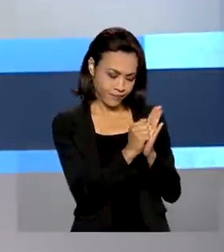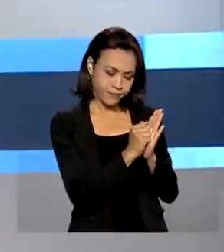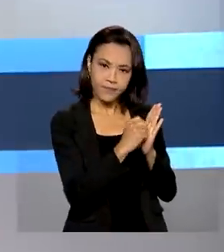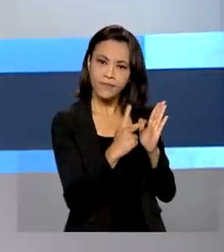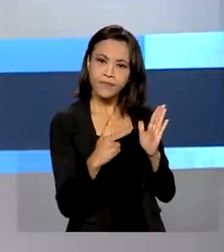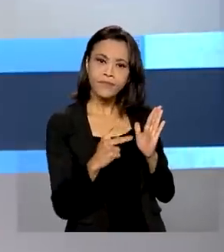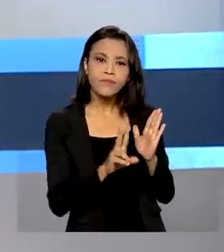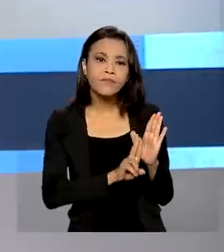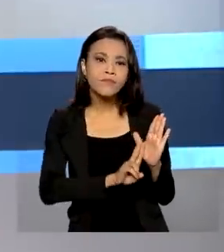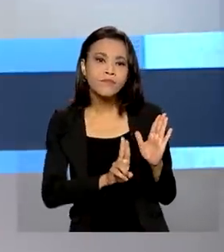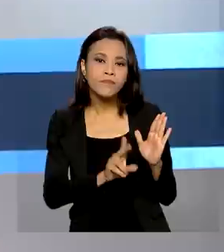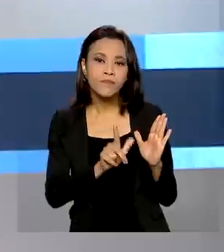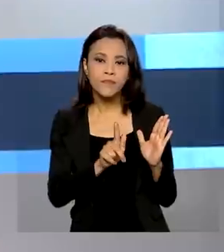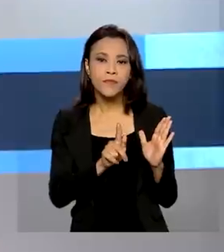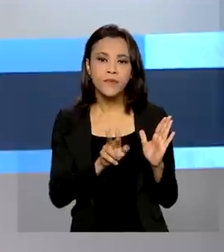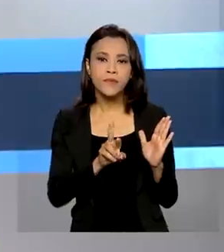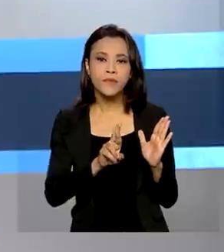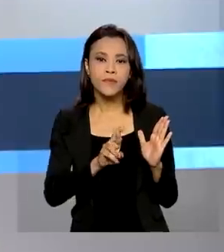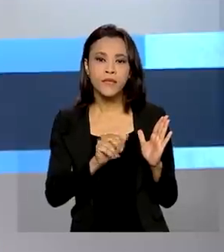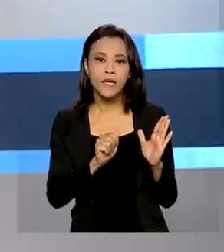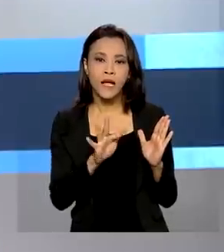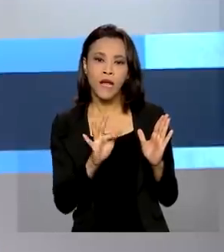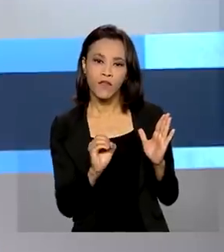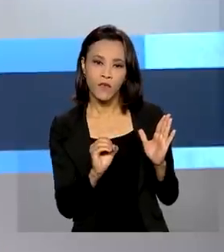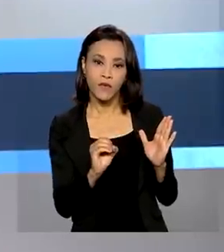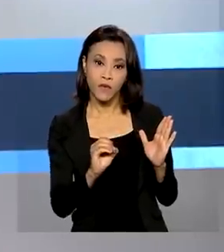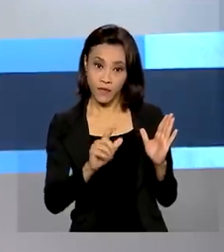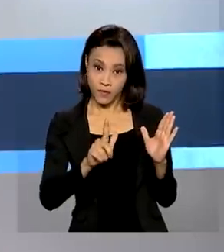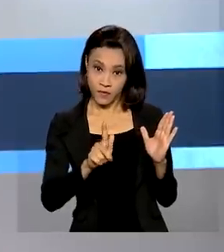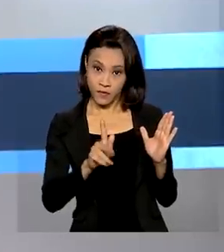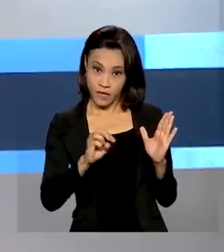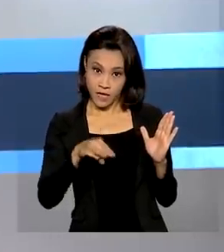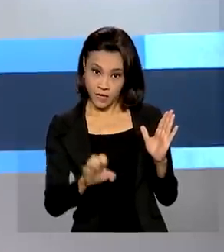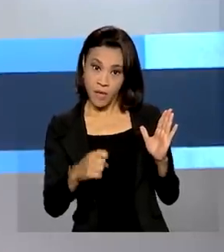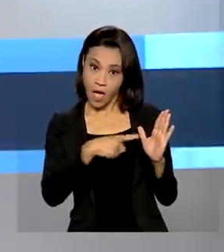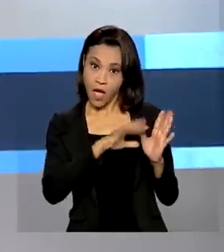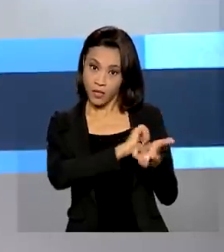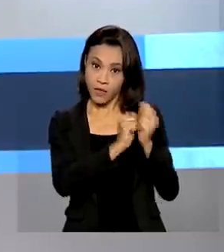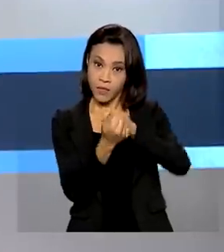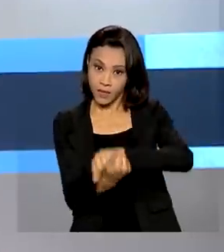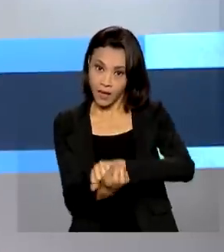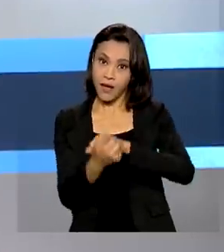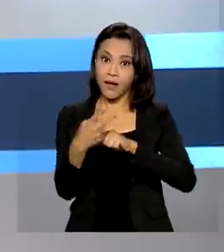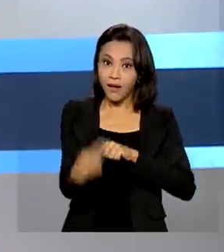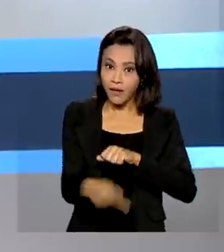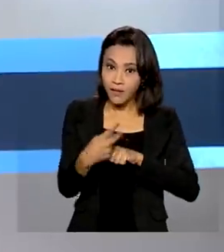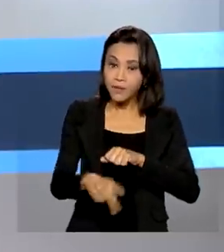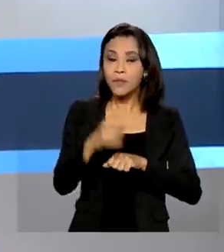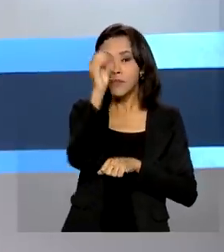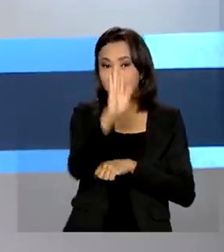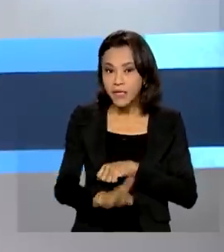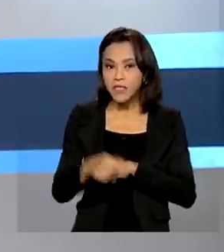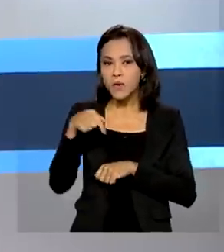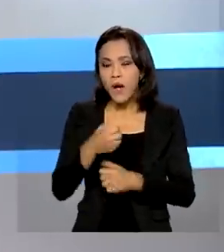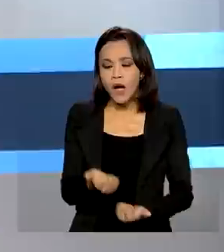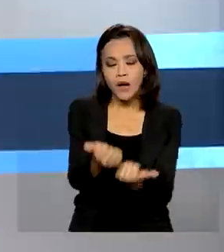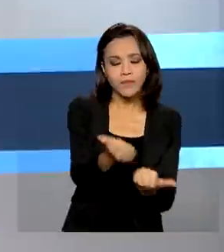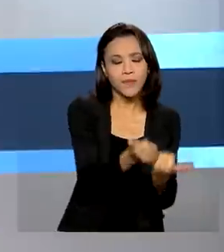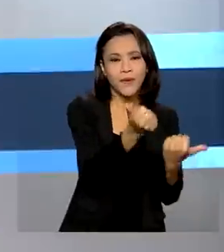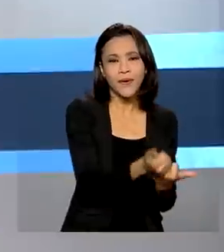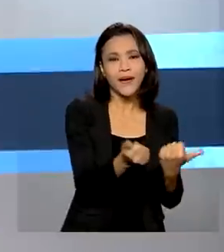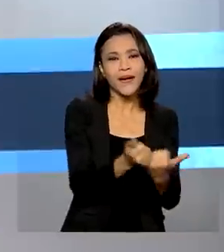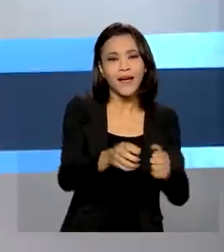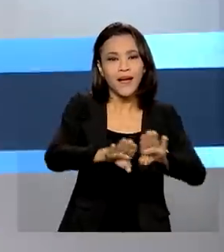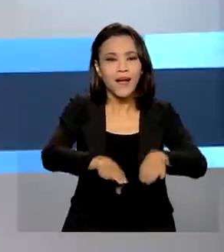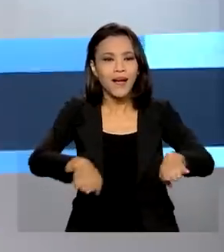Grafogame está de cara nova. Adaptado para a realidade brasileira, a ferramenta apoia estudantes da pré-escola e dos anos